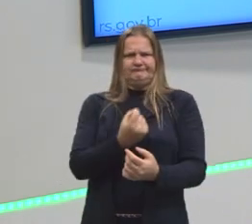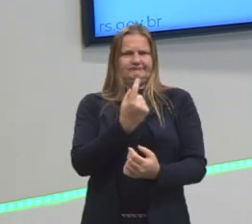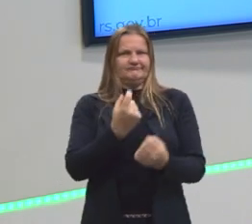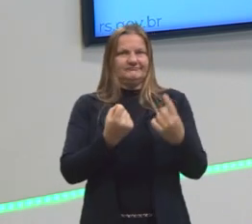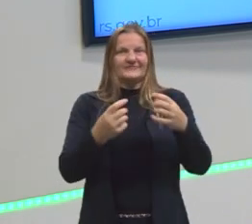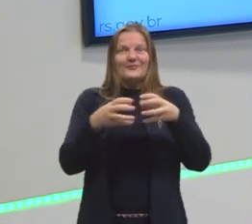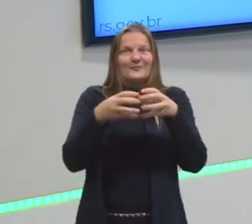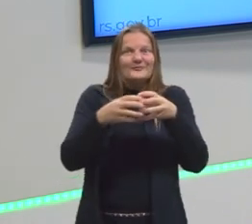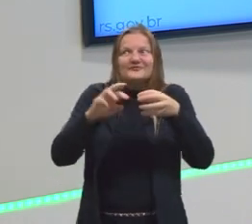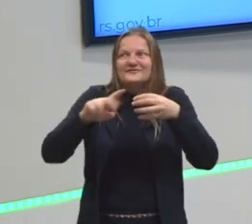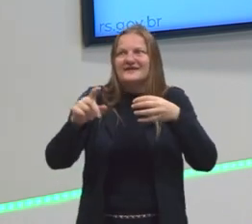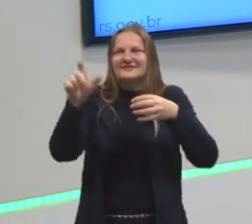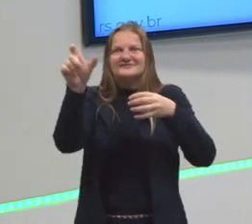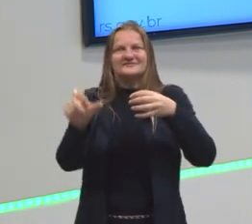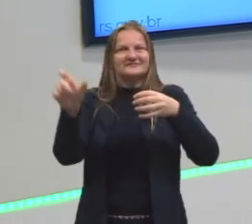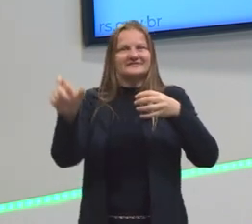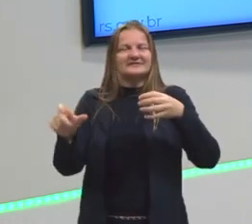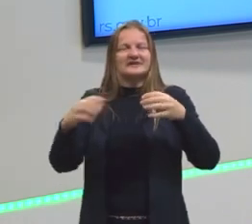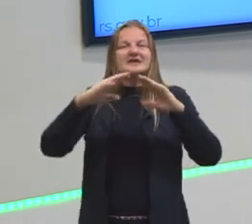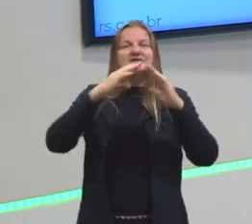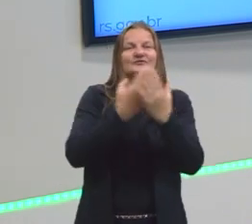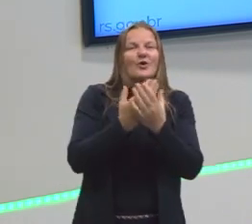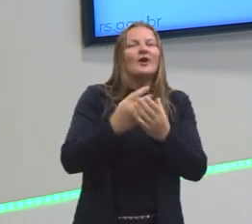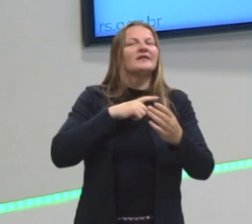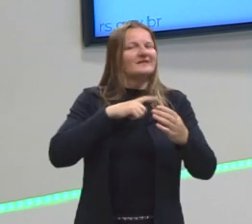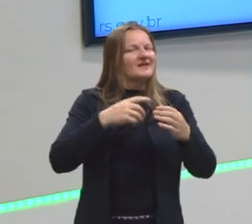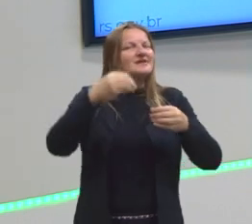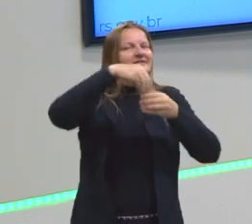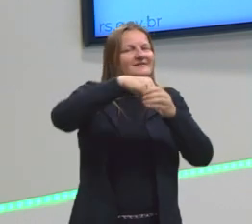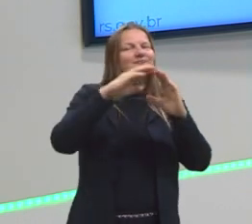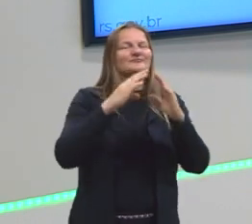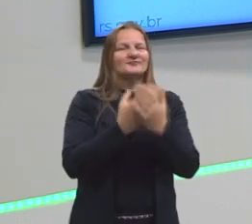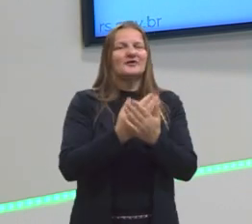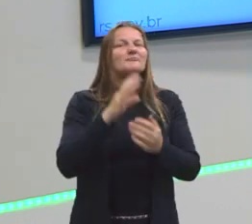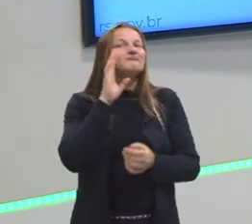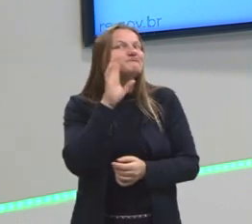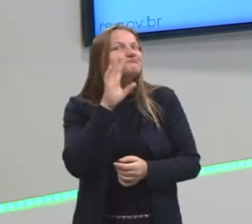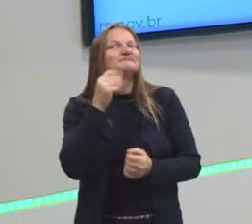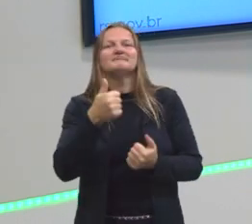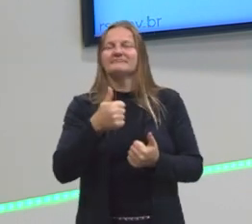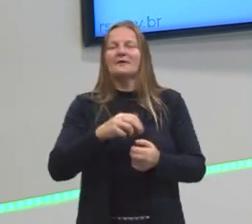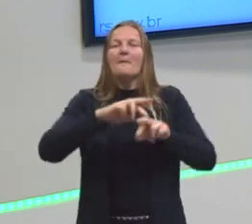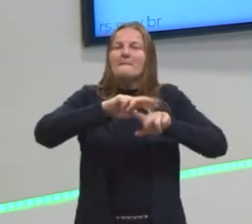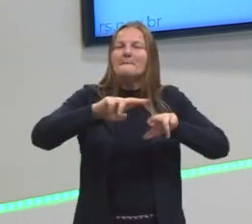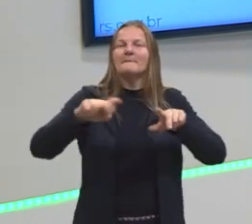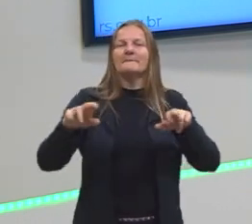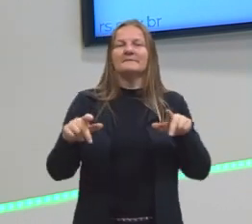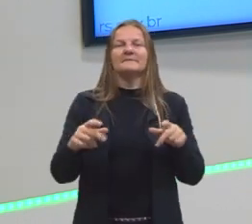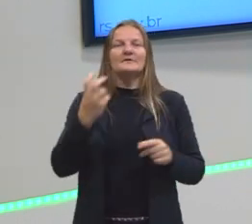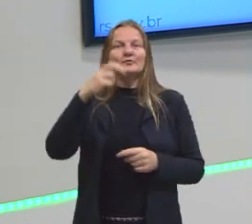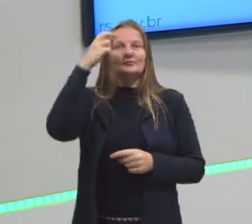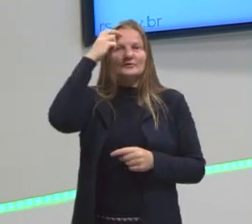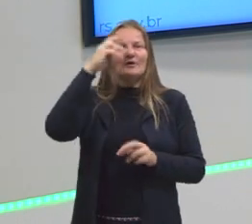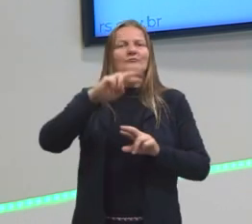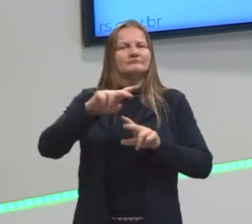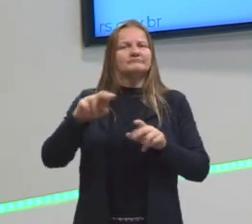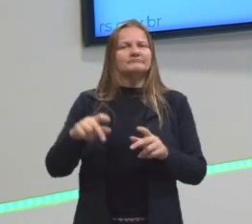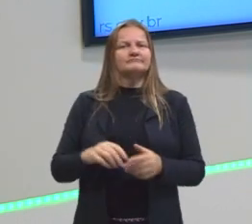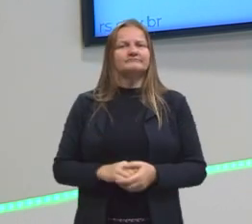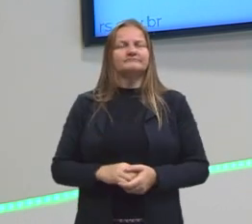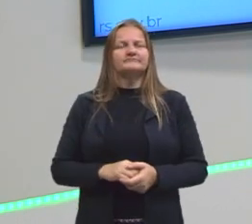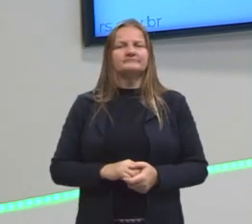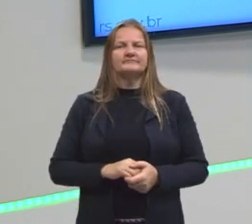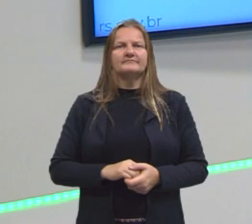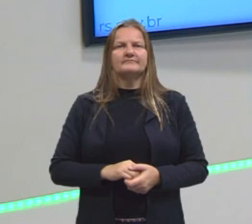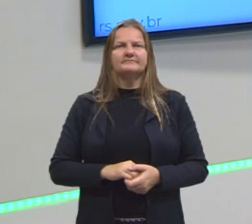tribos urbanas. Nas escolas nós temos isso. E que bacana, acho que essa questão da pluralidade. Que bacana isso, tem que incentivar.